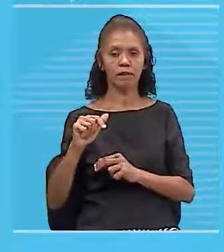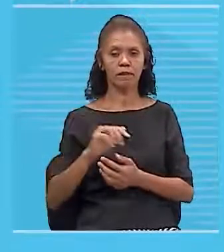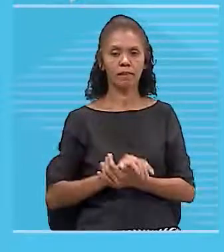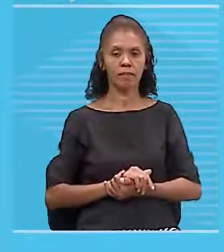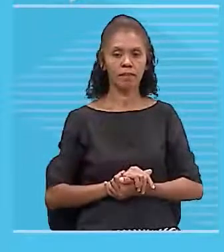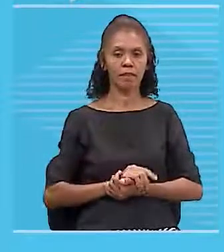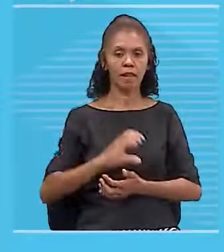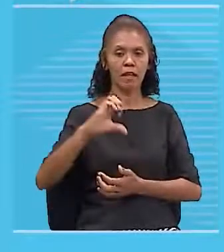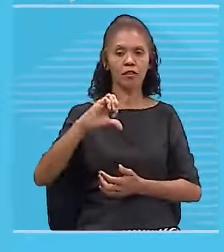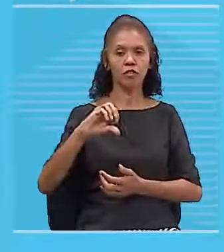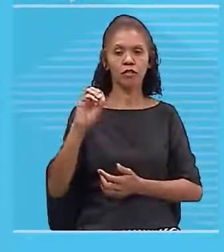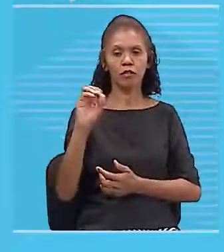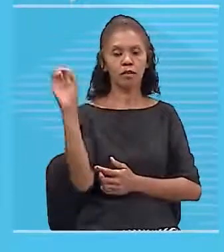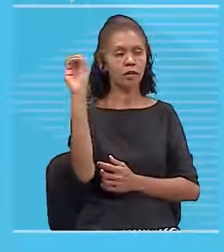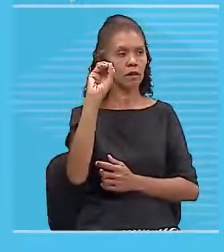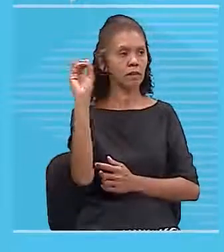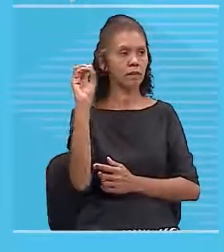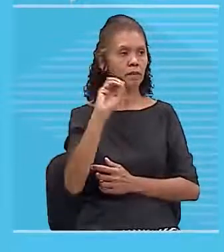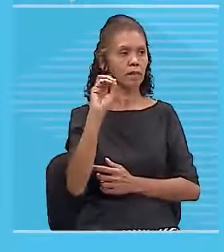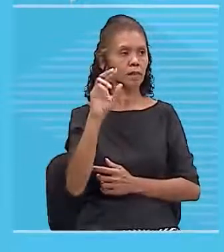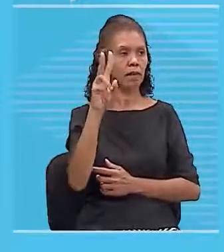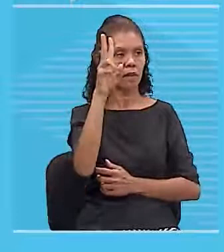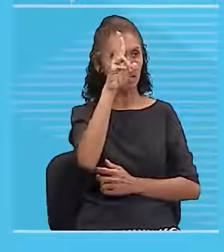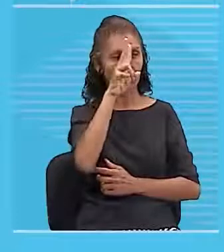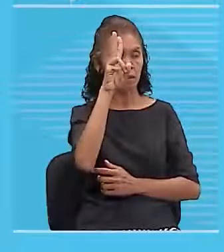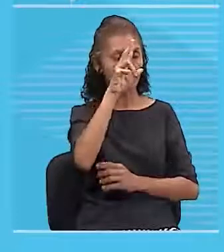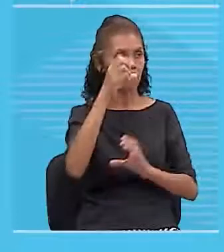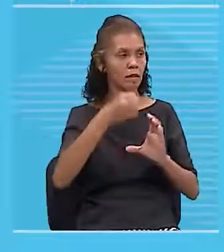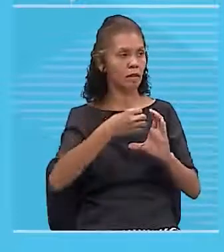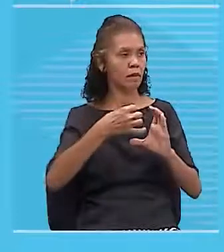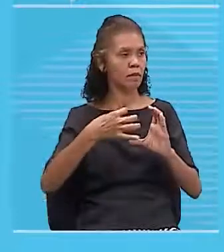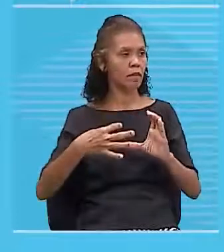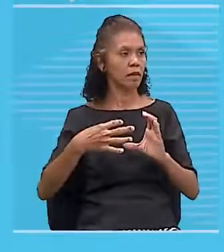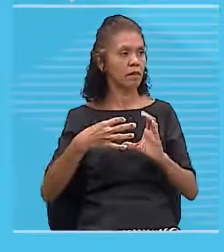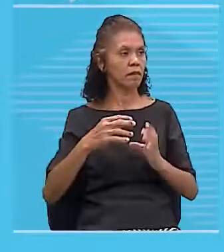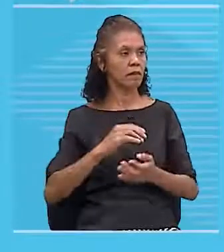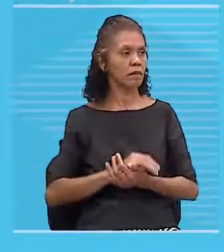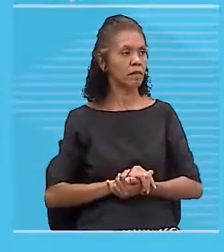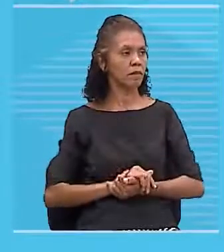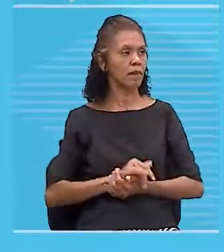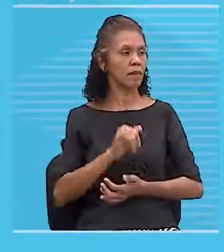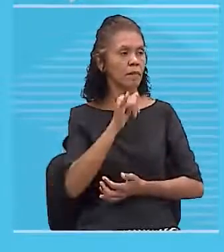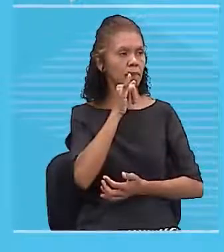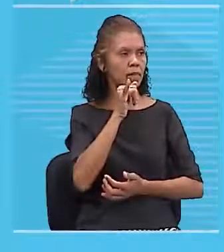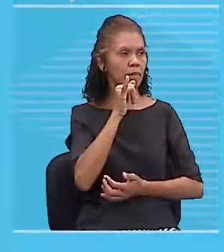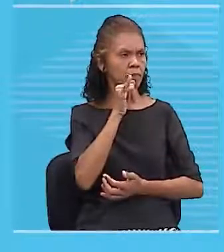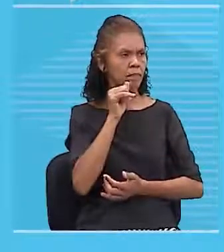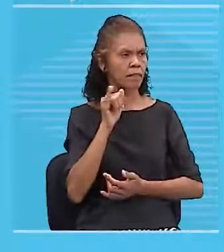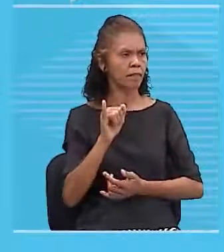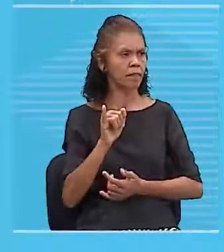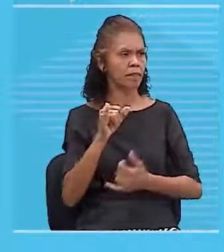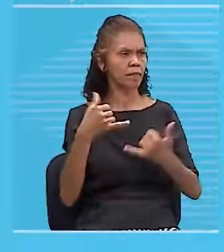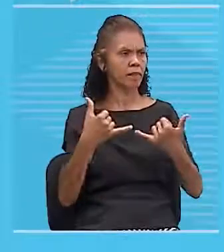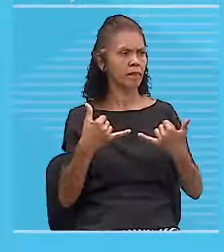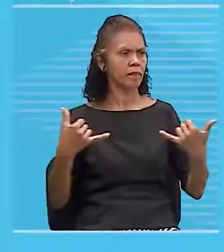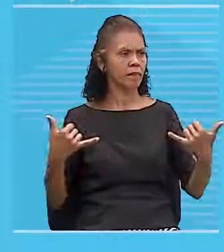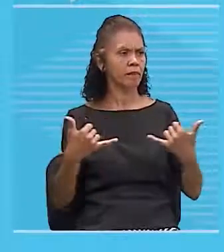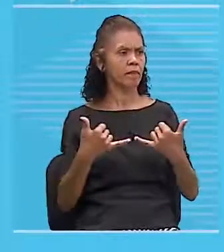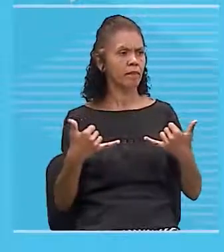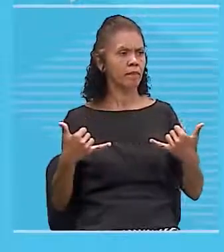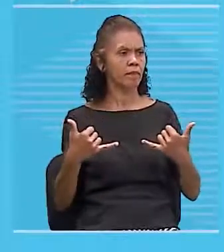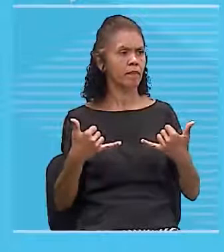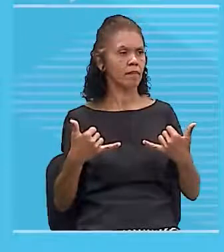Então, a gente vai ter que lembrar dessa característica, tá? Por exemplo, se o fio estiver